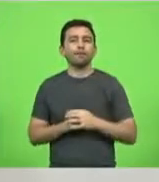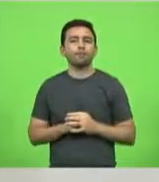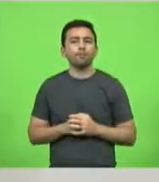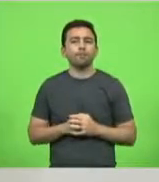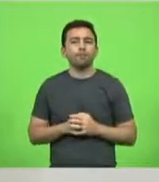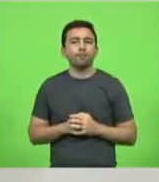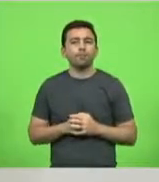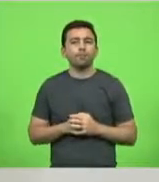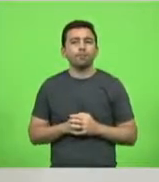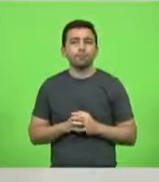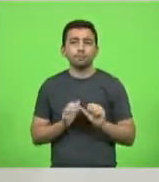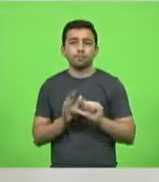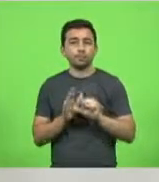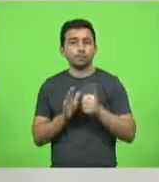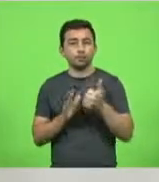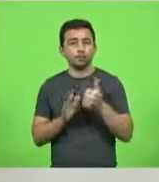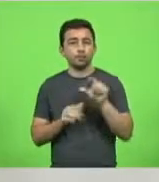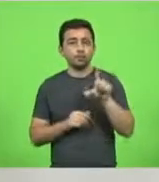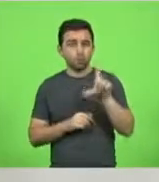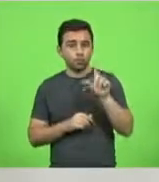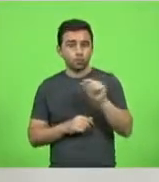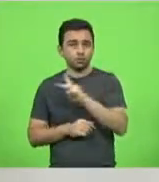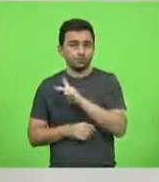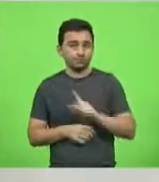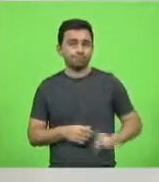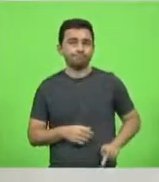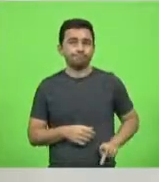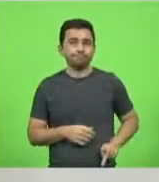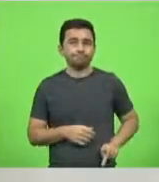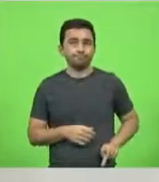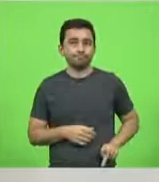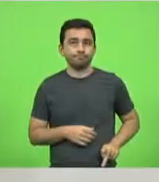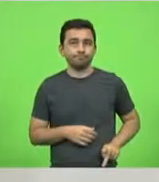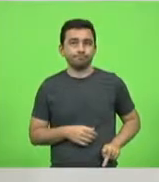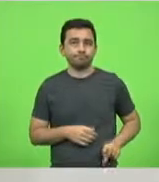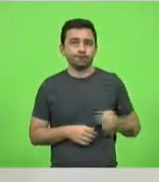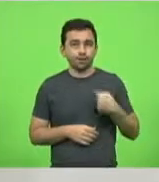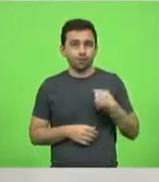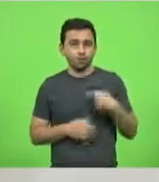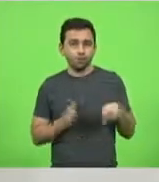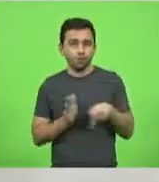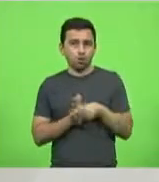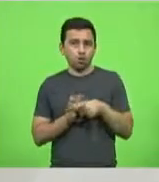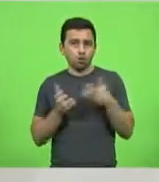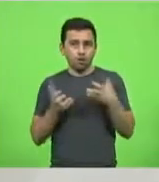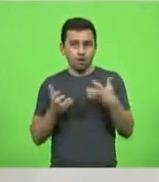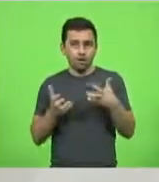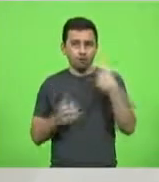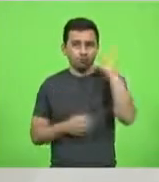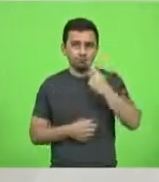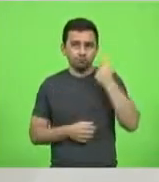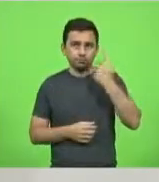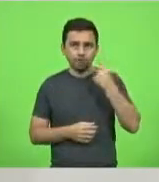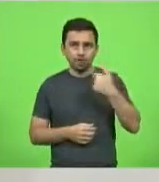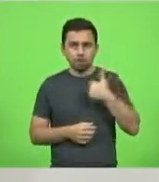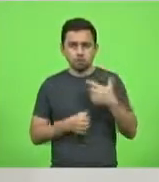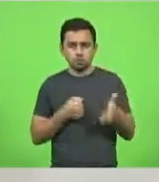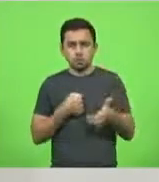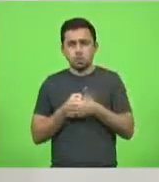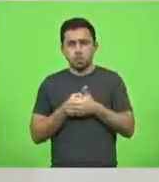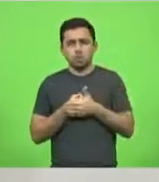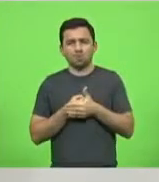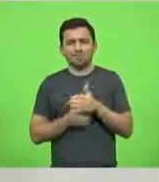Primeiro, para eleger um presidente. Foi para isso que eu me envolvi na política. Não escondo isso de absolutamente